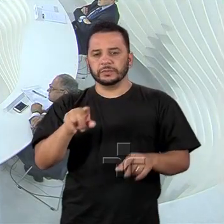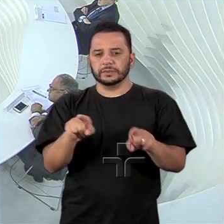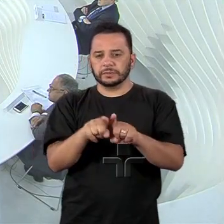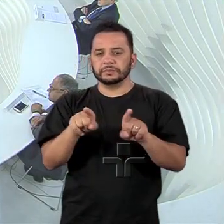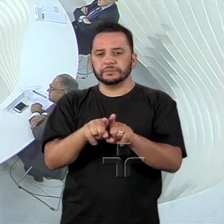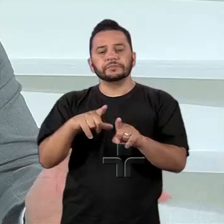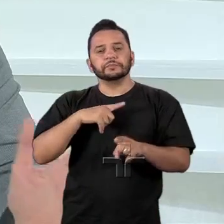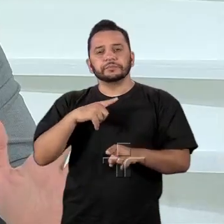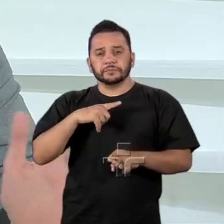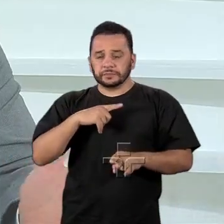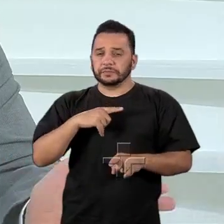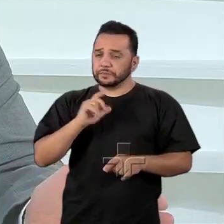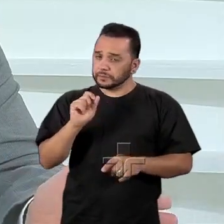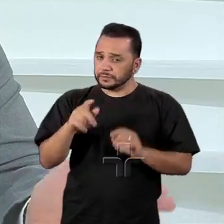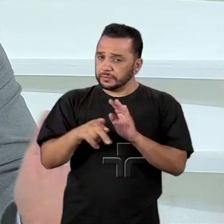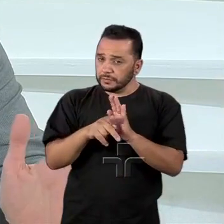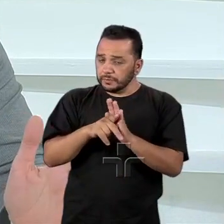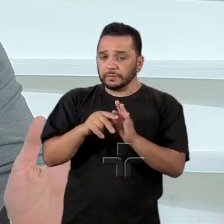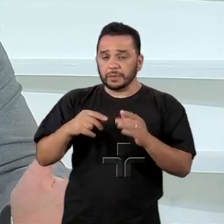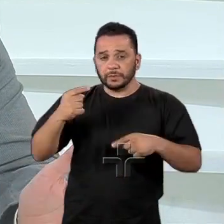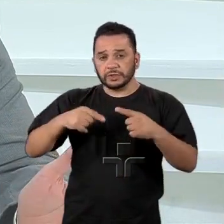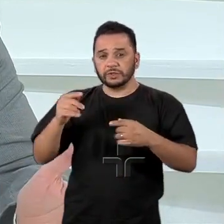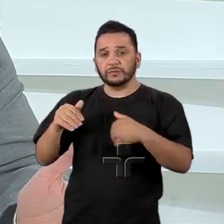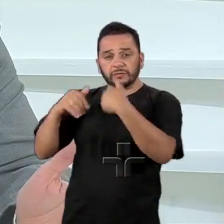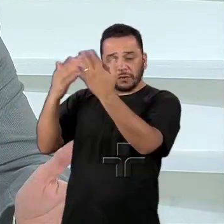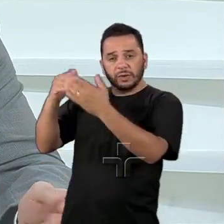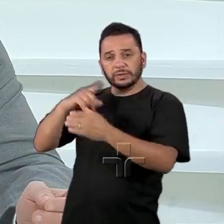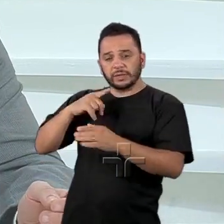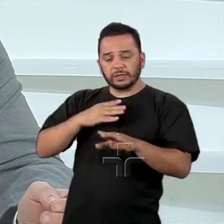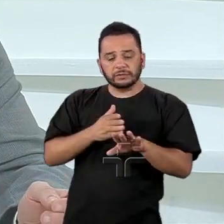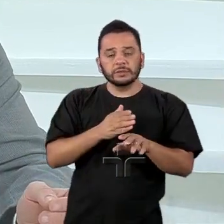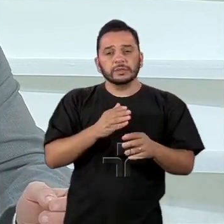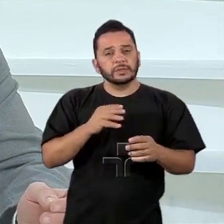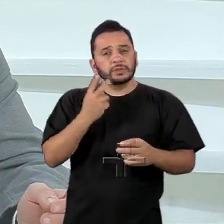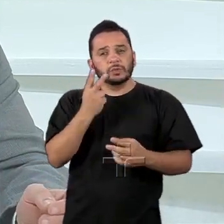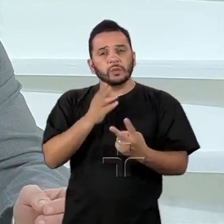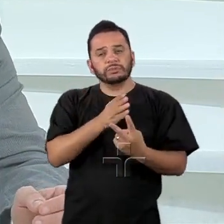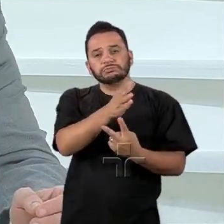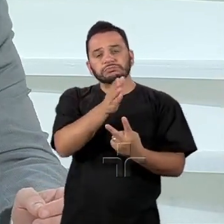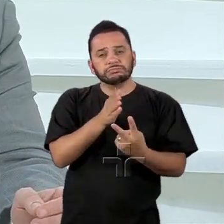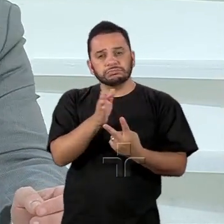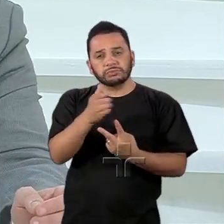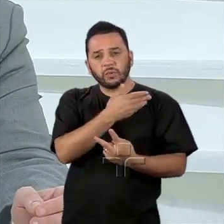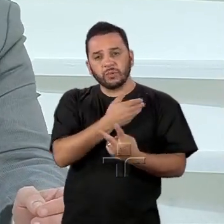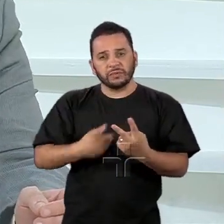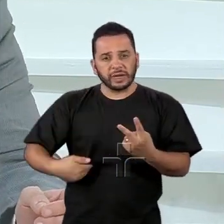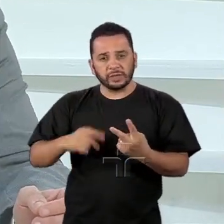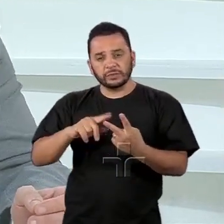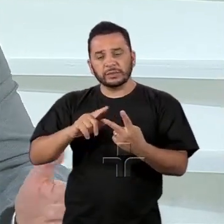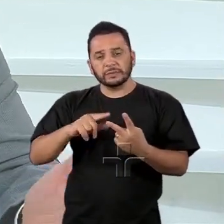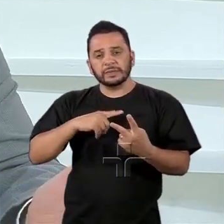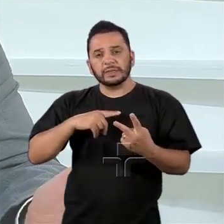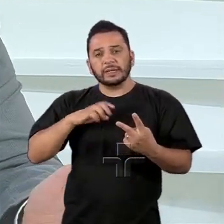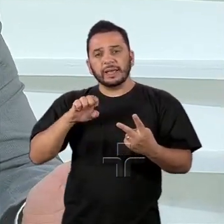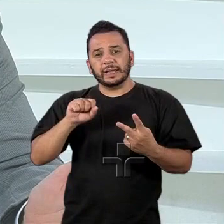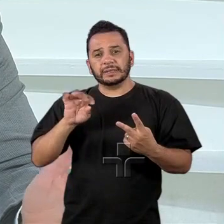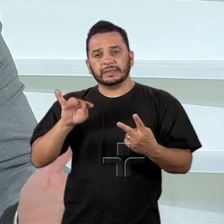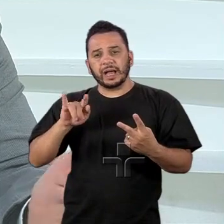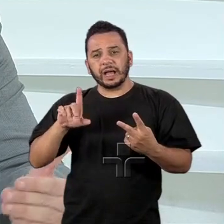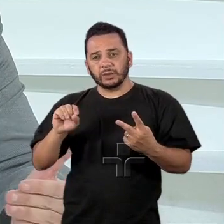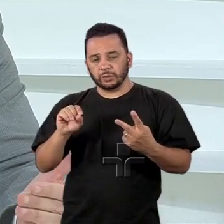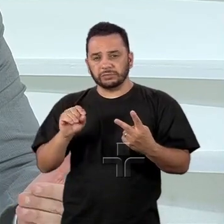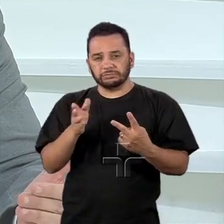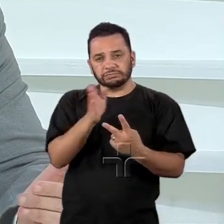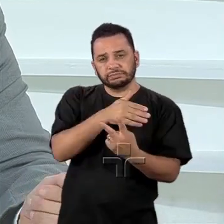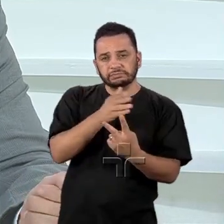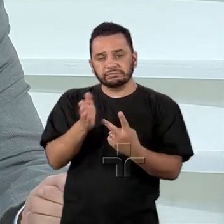duas dimensões. A dimensão de governo e a dimensão de Estado. Então, há um espaço que tem discricionalidade de